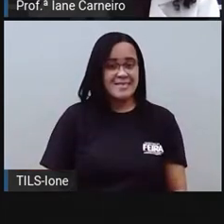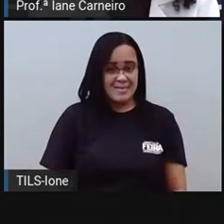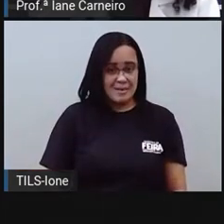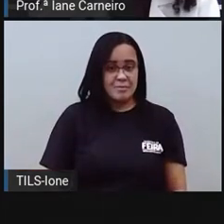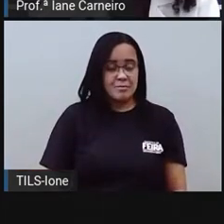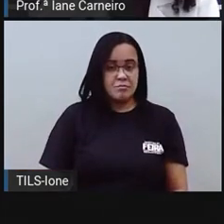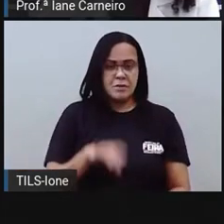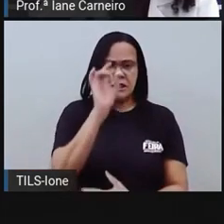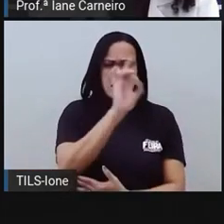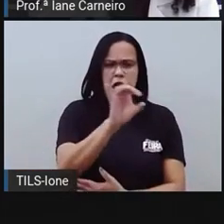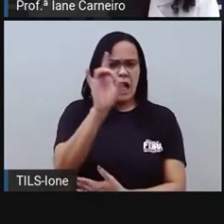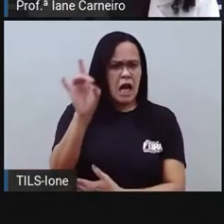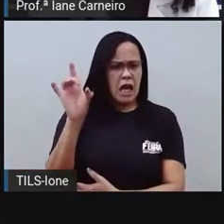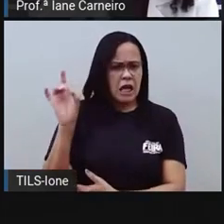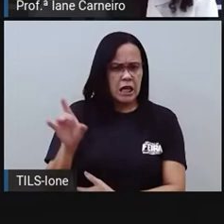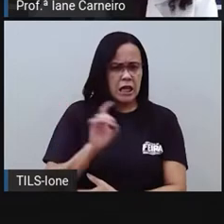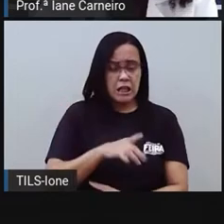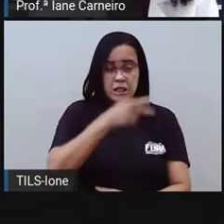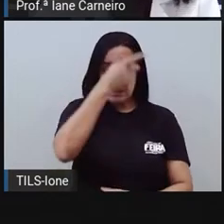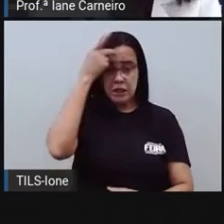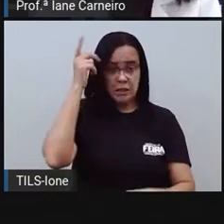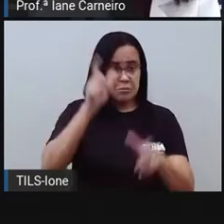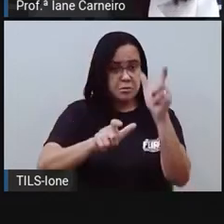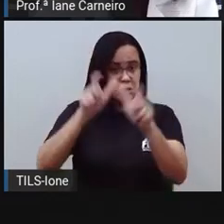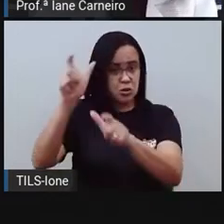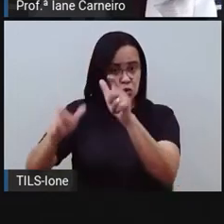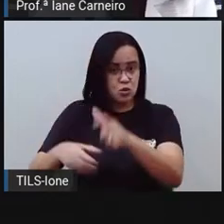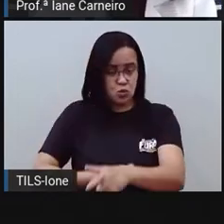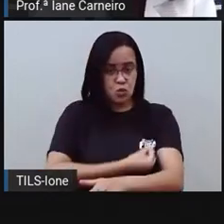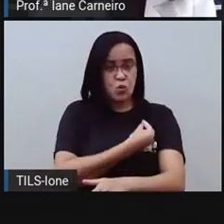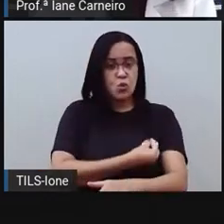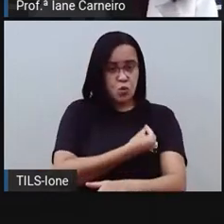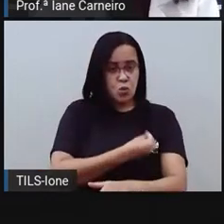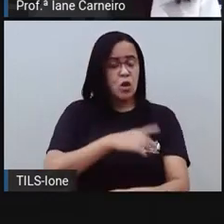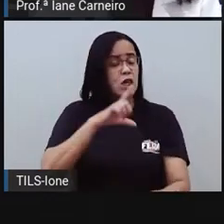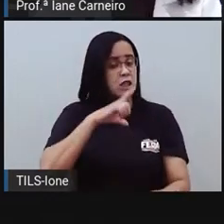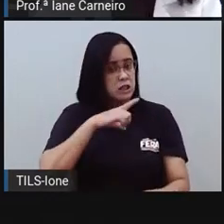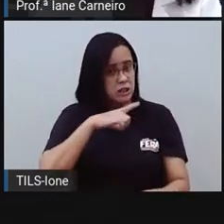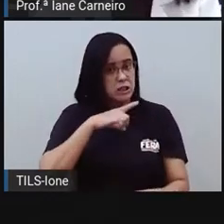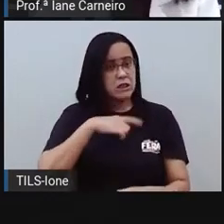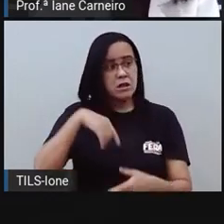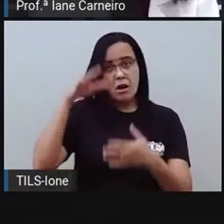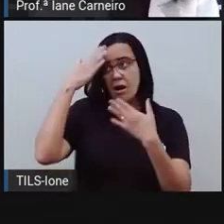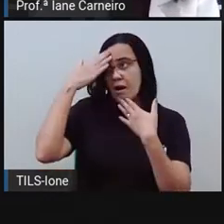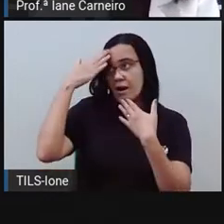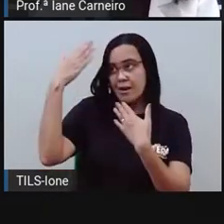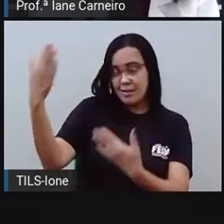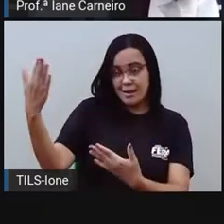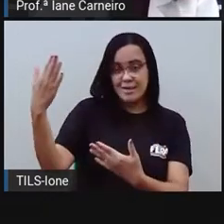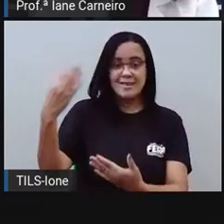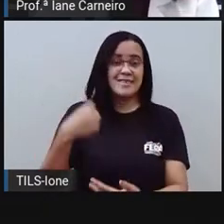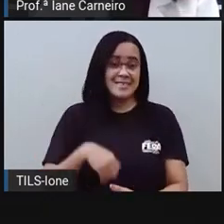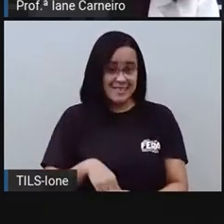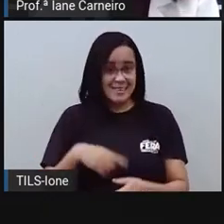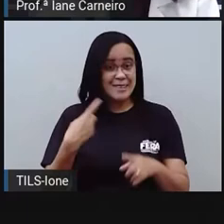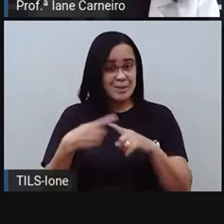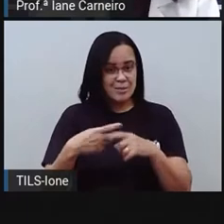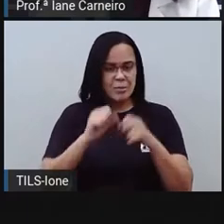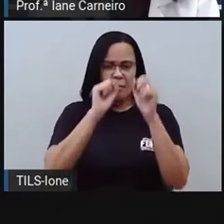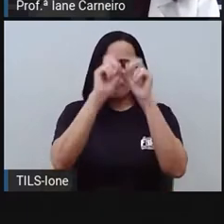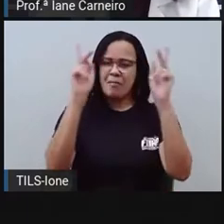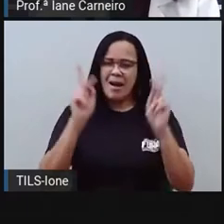Cada habitante do mundinho tinha sua forma de agradecer por viver num lugar tão cheio de paz.